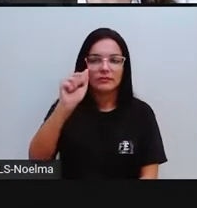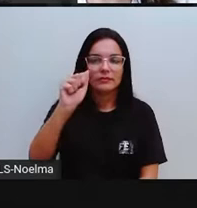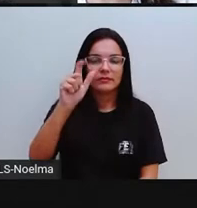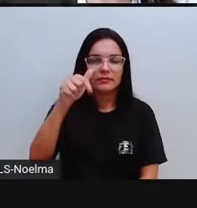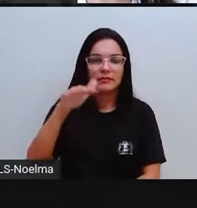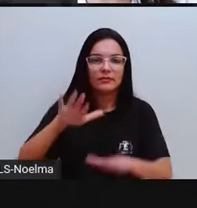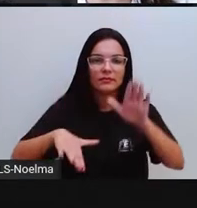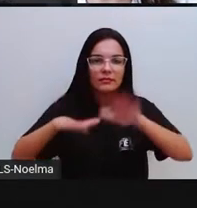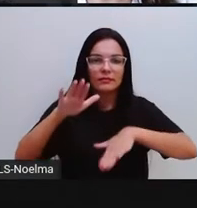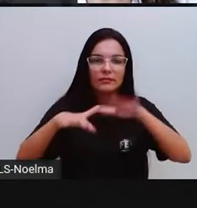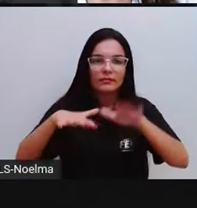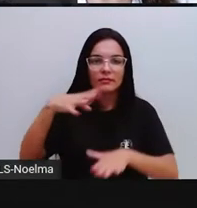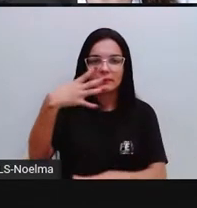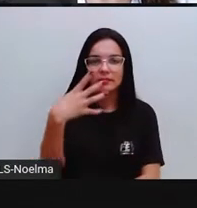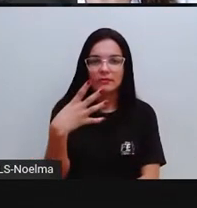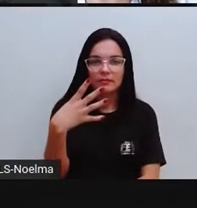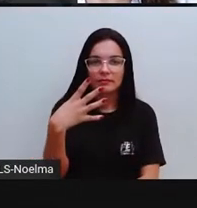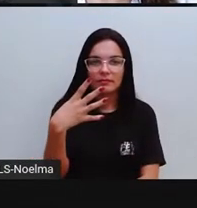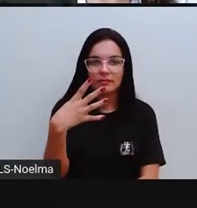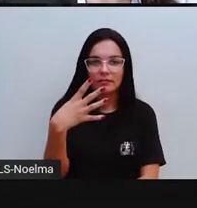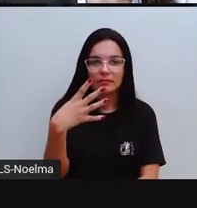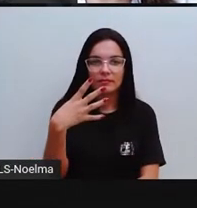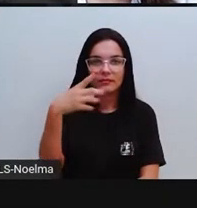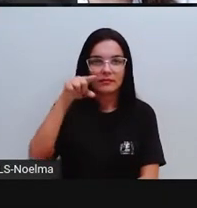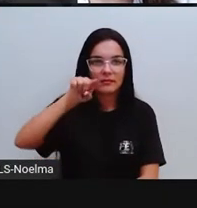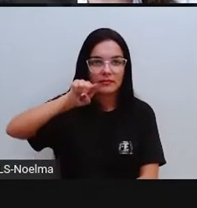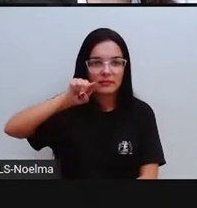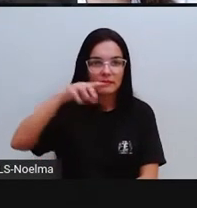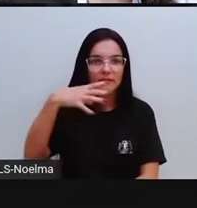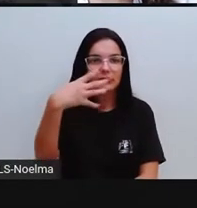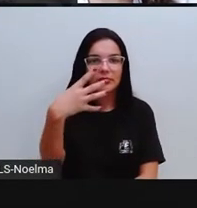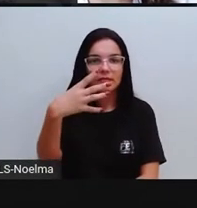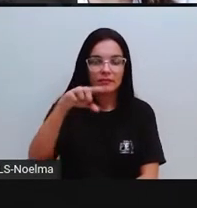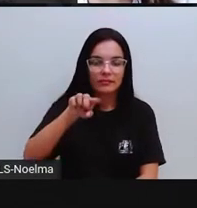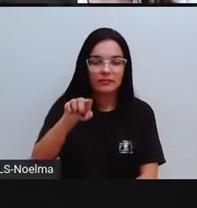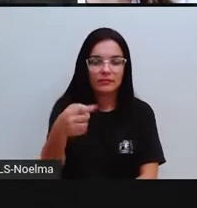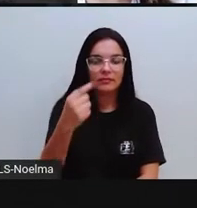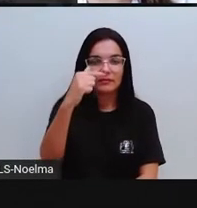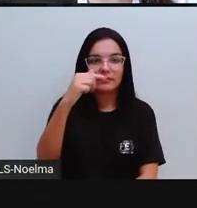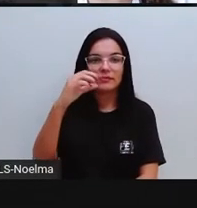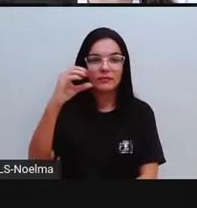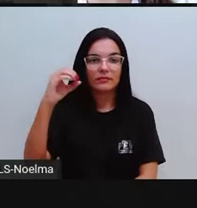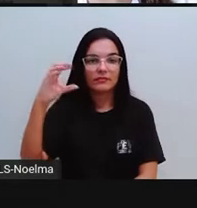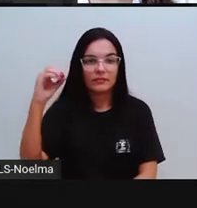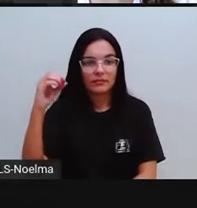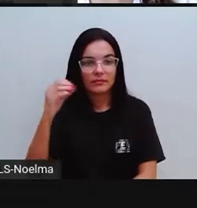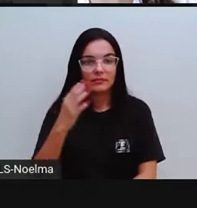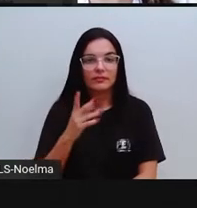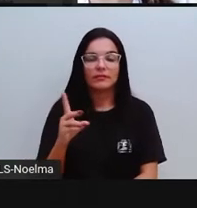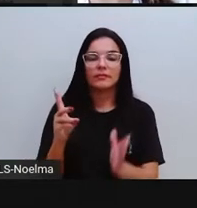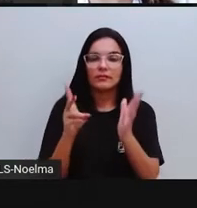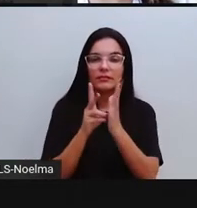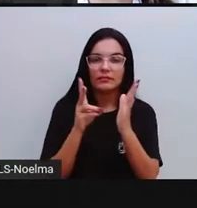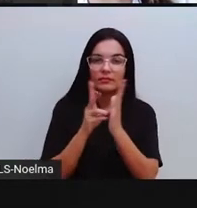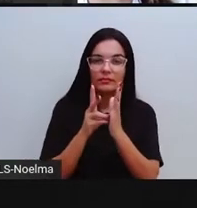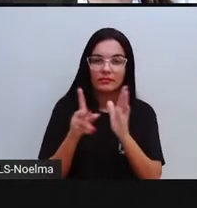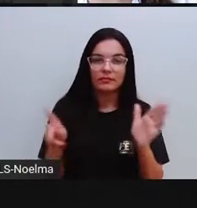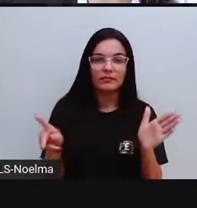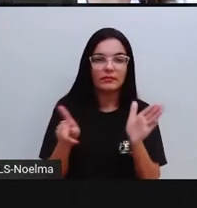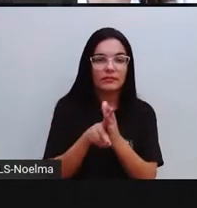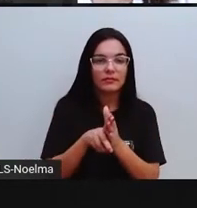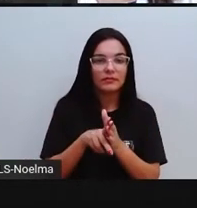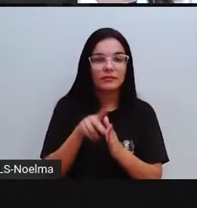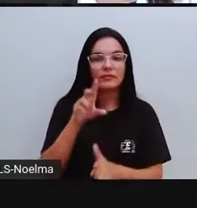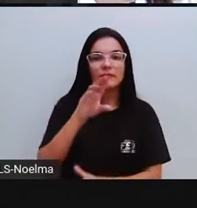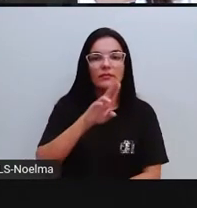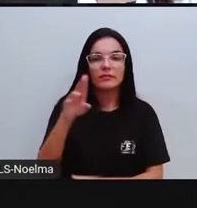.700 índios, que habitam no distrito de Olivença, no